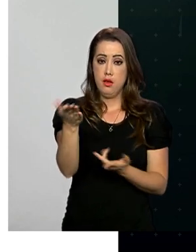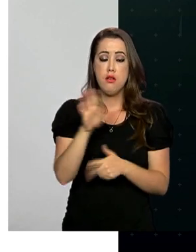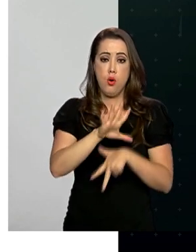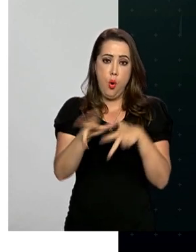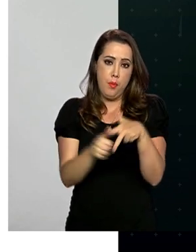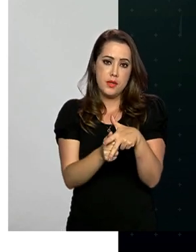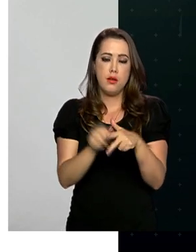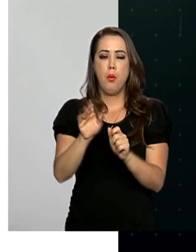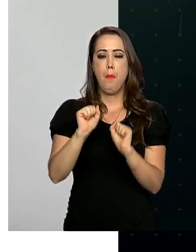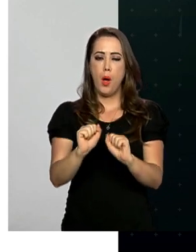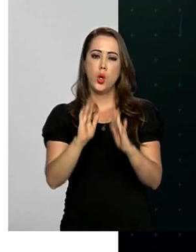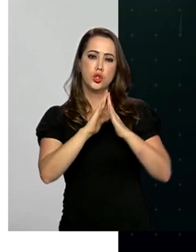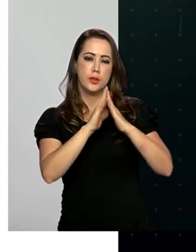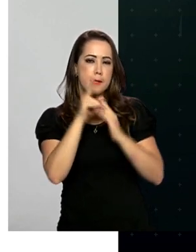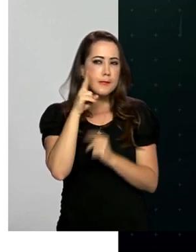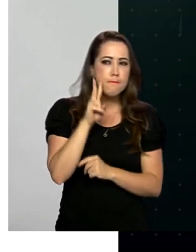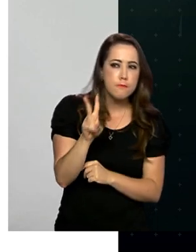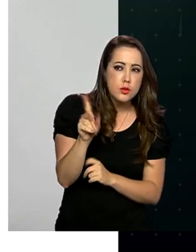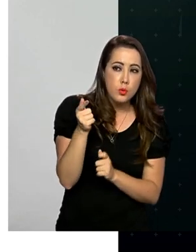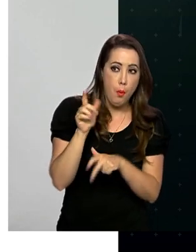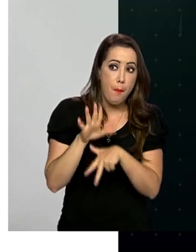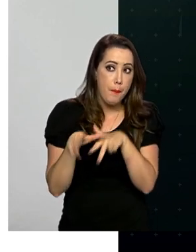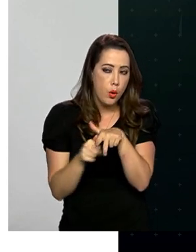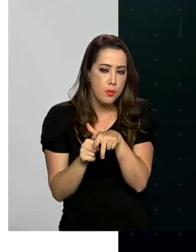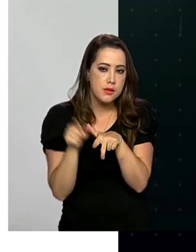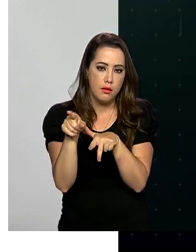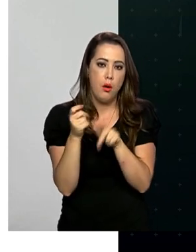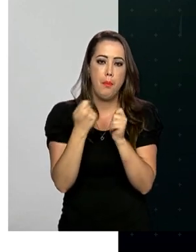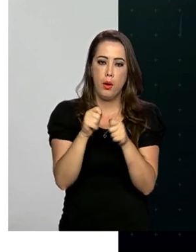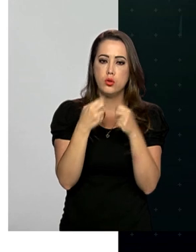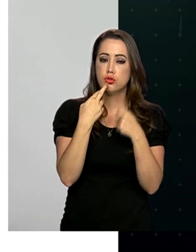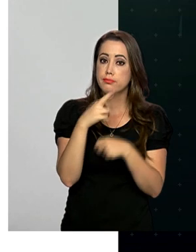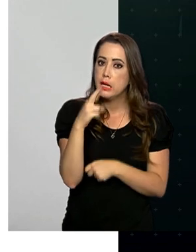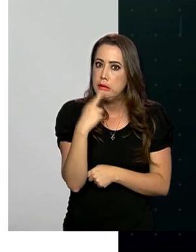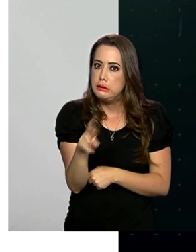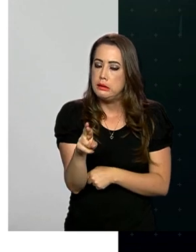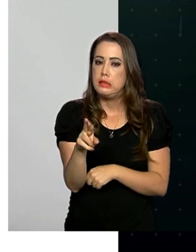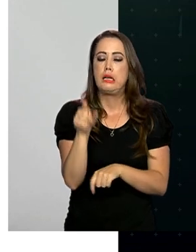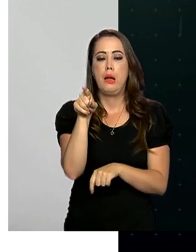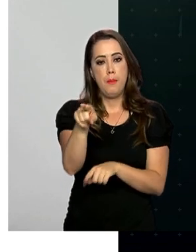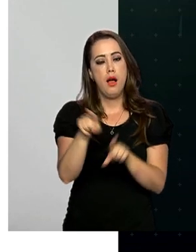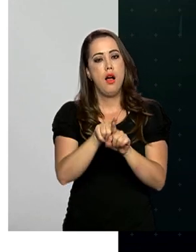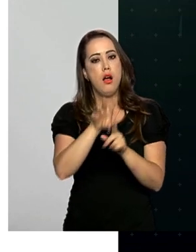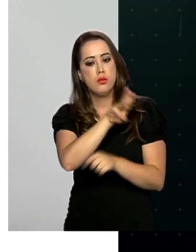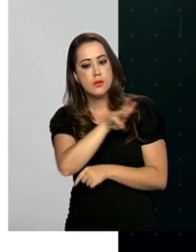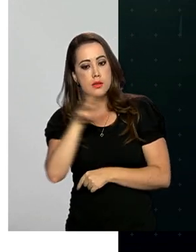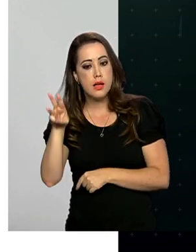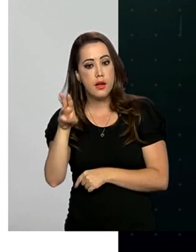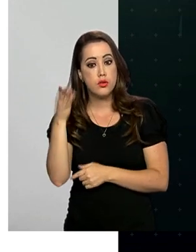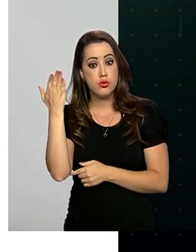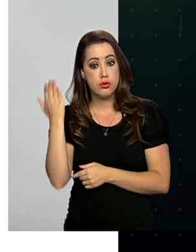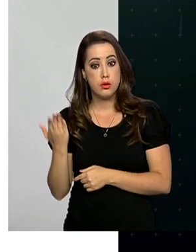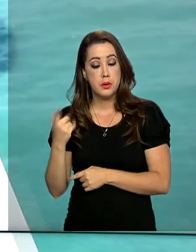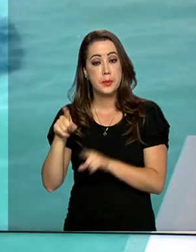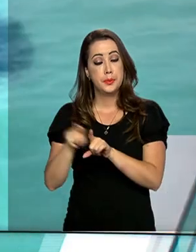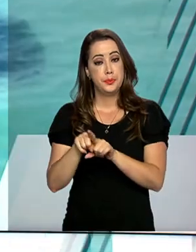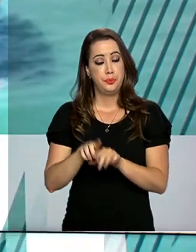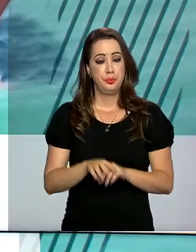sem sair de casa. As denúncias podem ser anônimas e feitas no canal Fala.br.